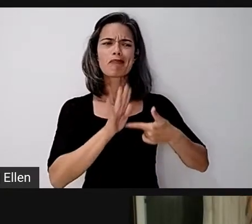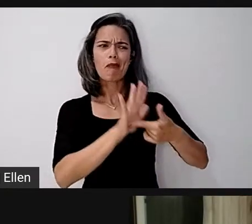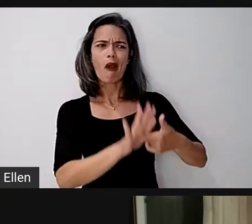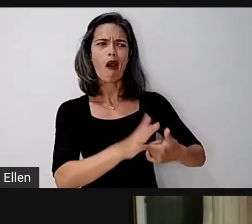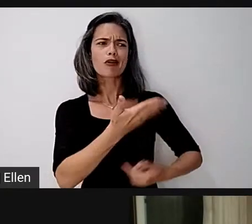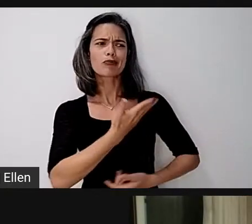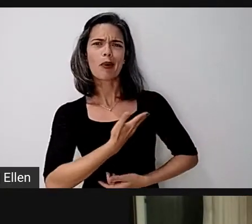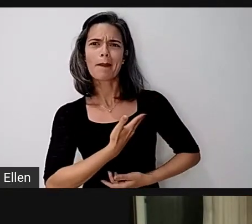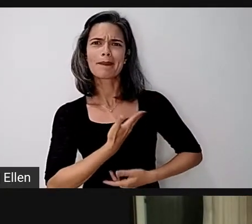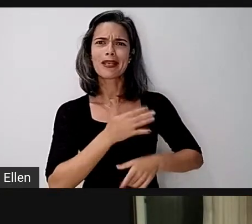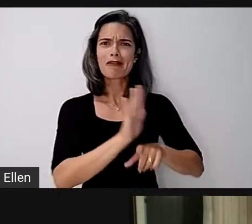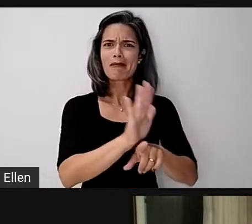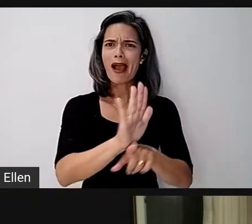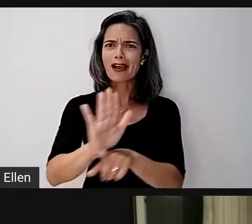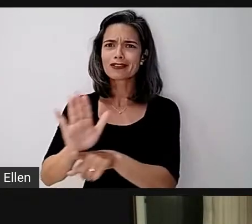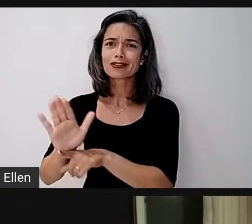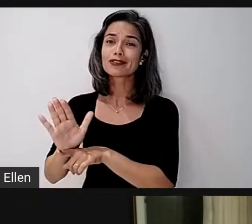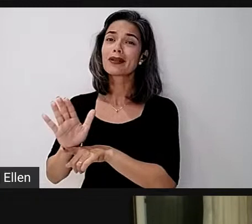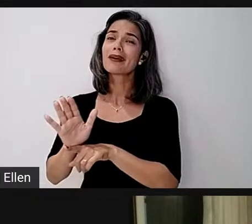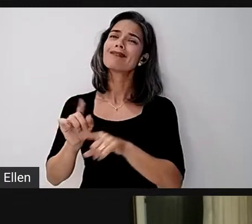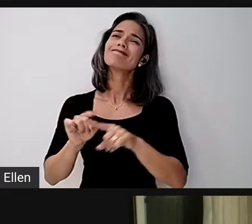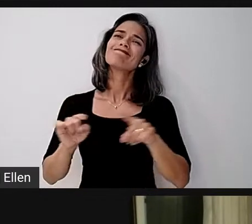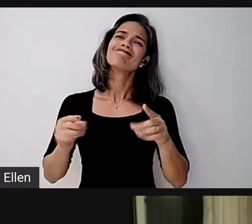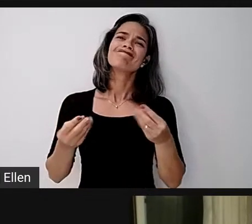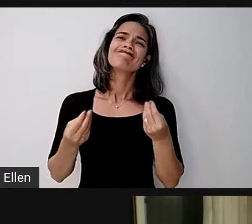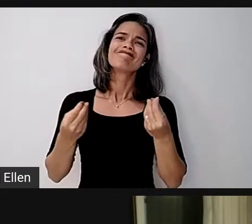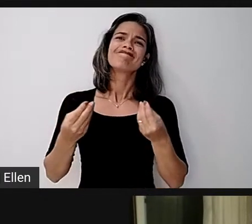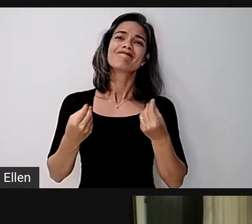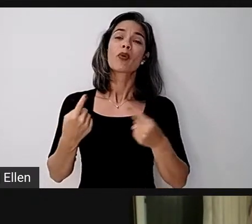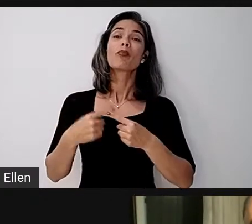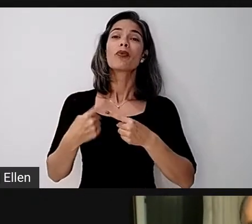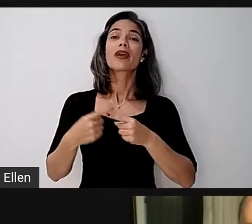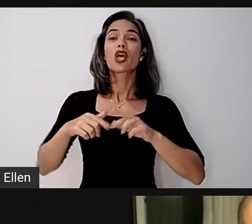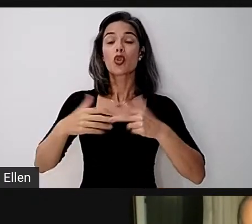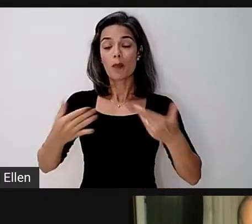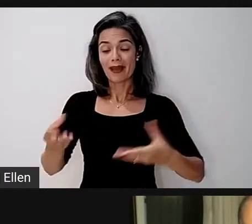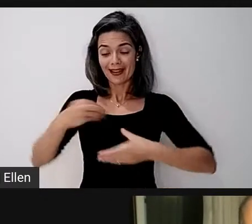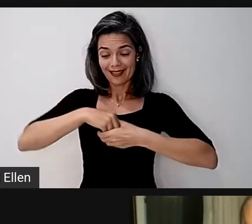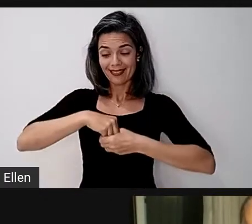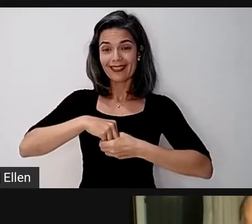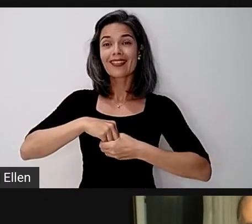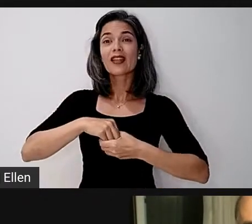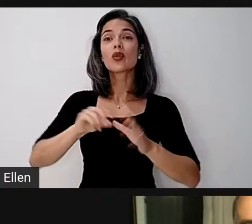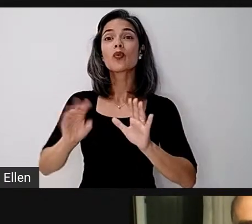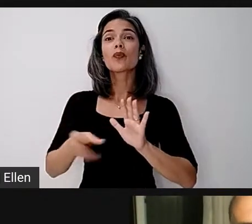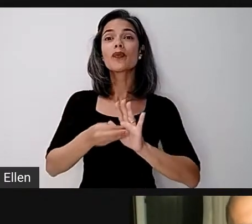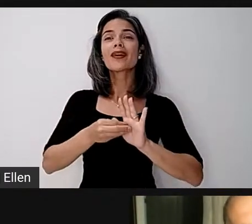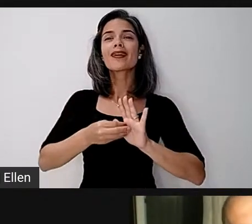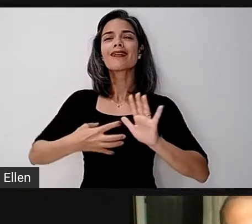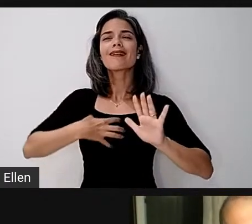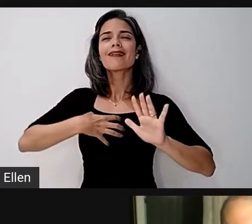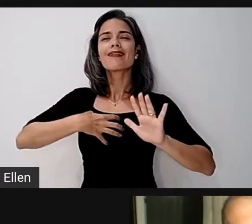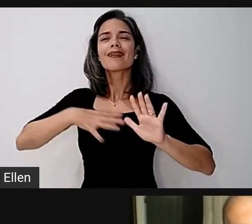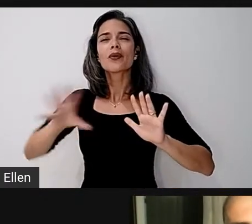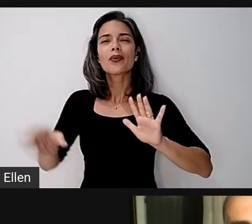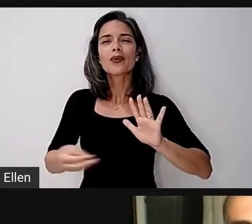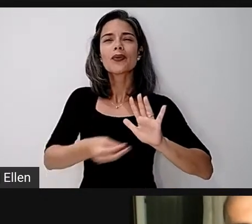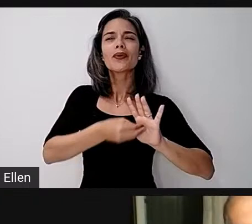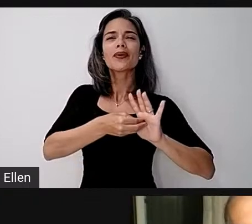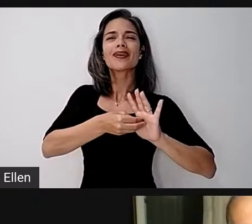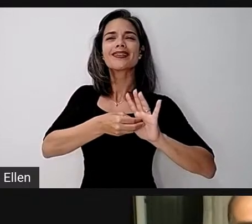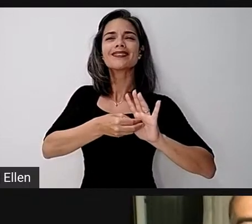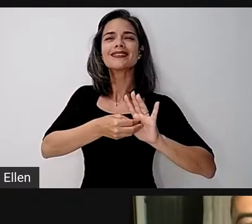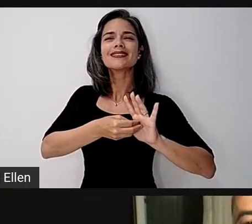é porque neles, nesses materiais, tem o nosso afeto, tem a nossa sensibilidade, nossa sensibilidade capturada e